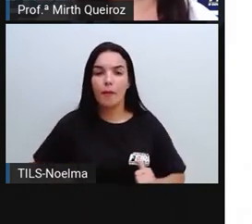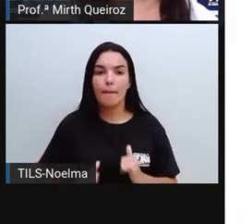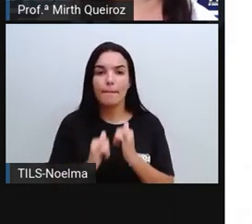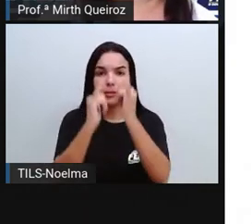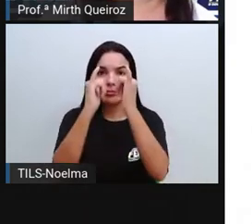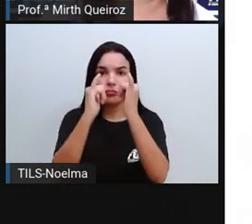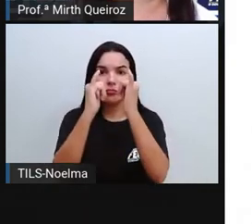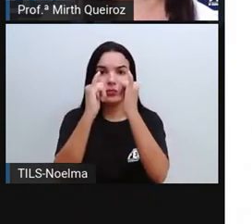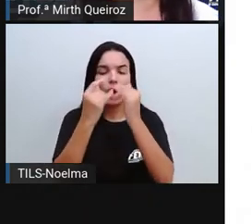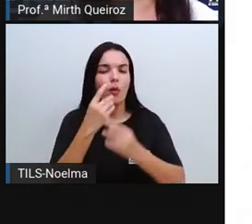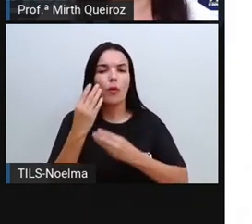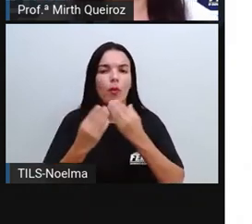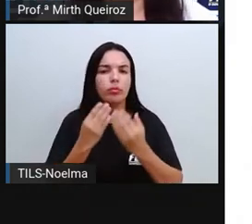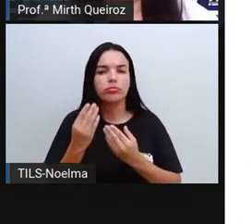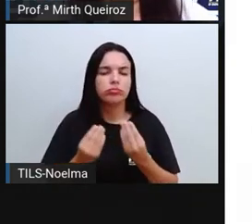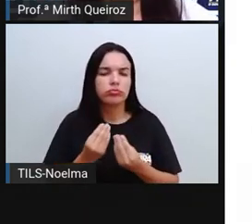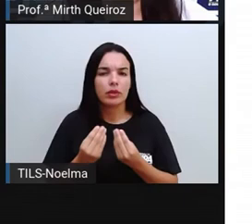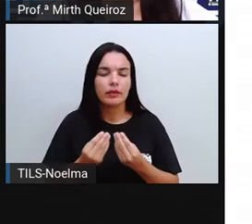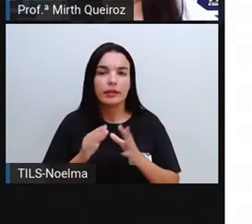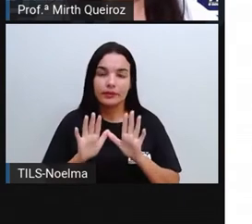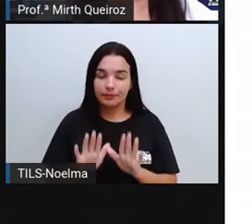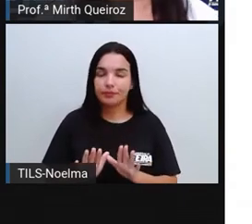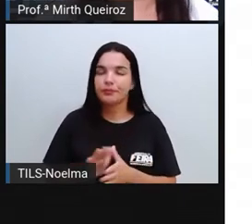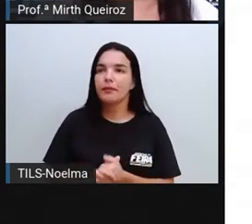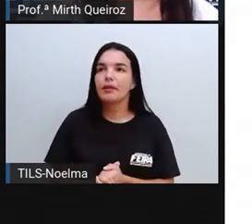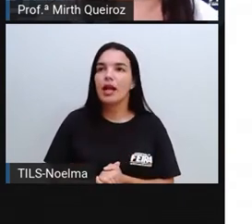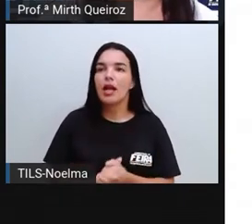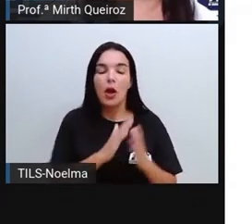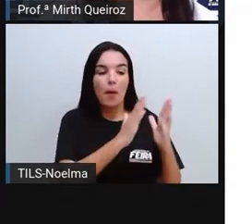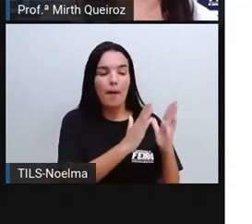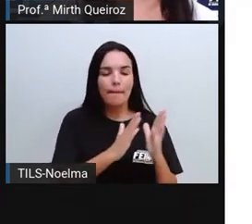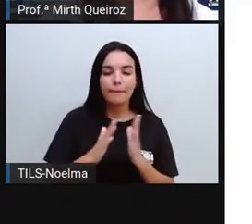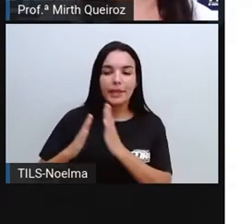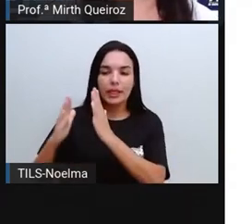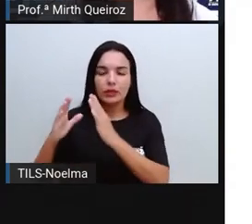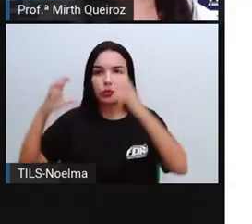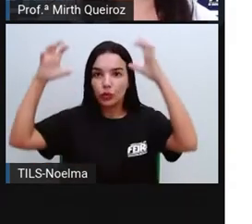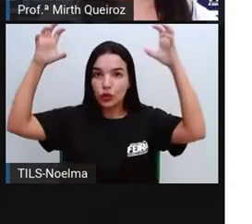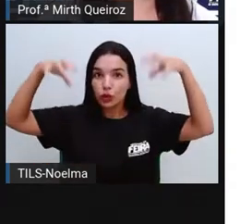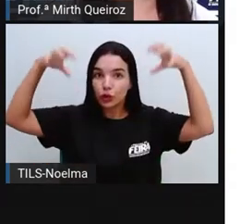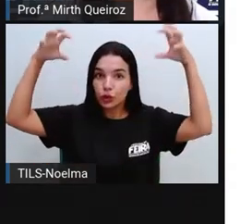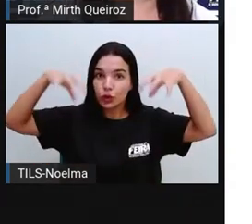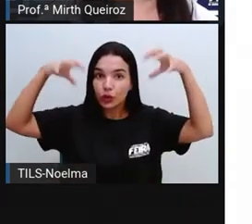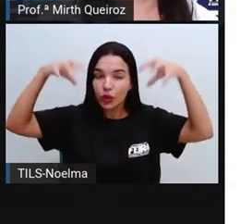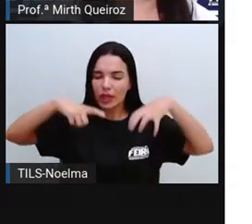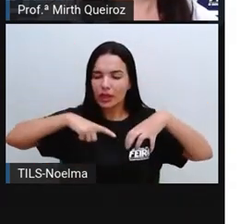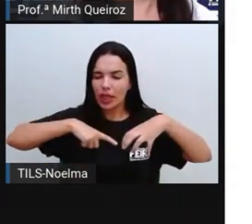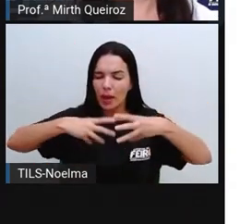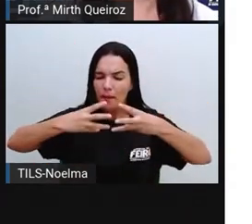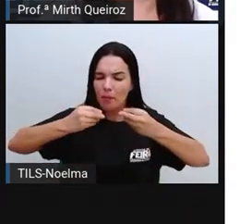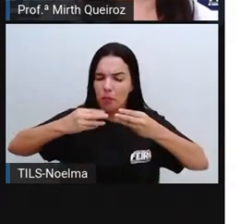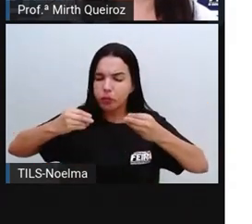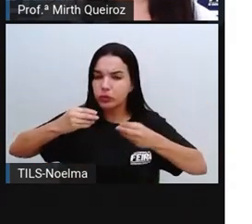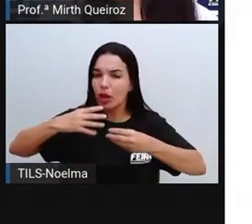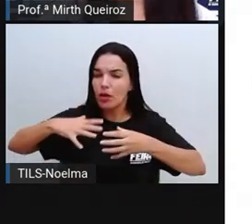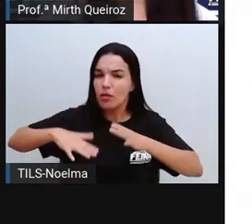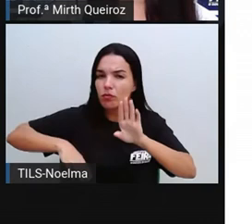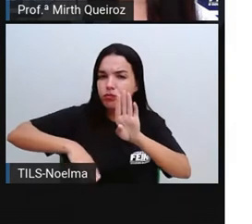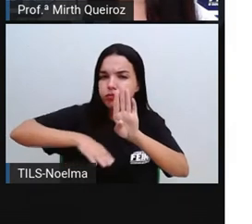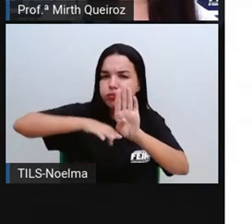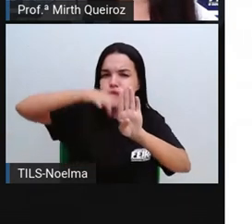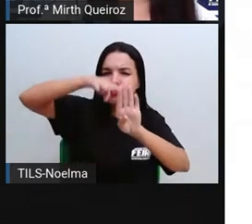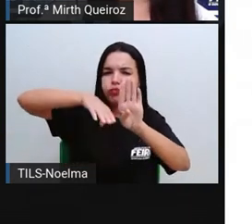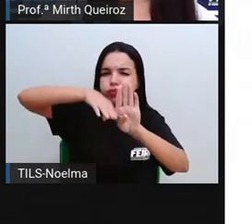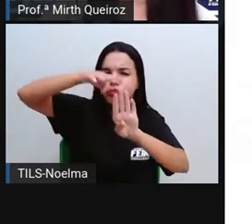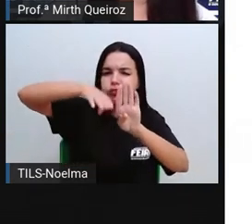Isso quer dizer que, em períodos de chuva, quando há um aumento significativo do volume da água, a produção de energia